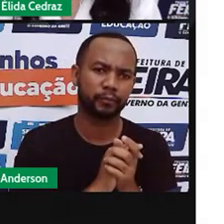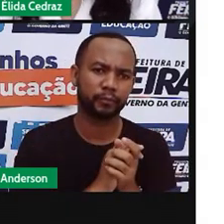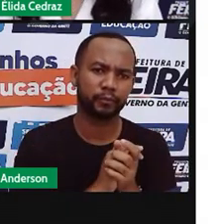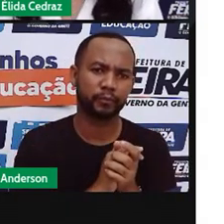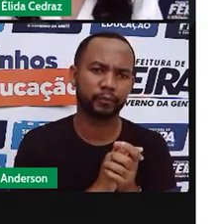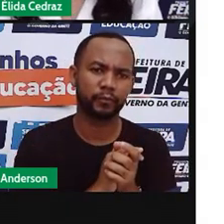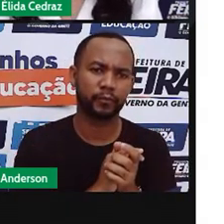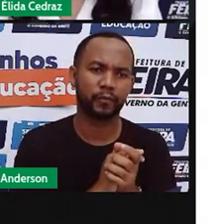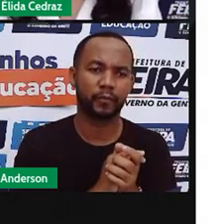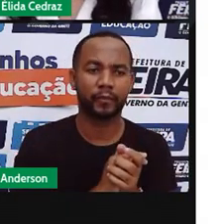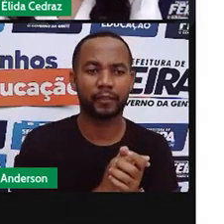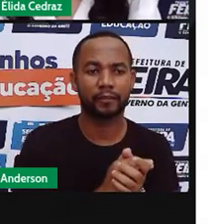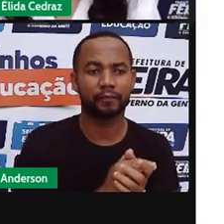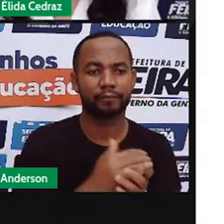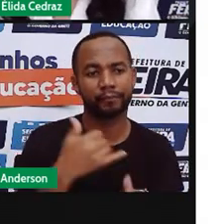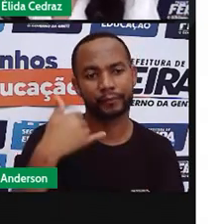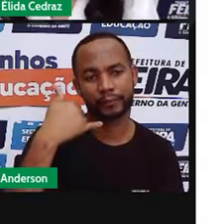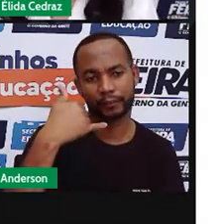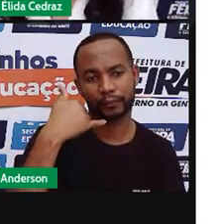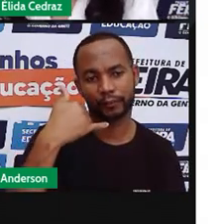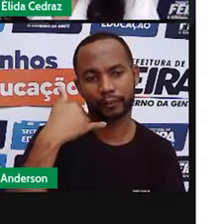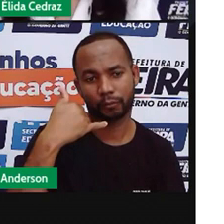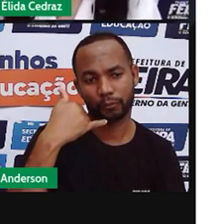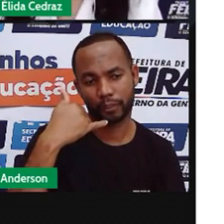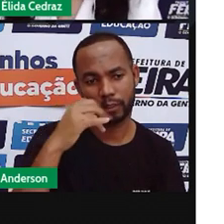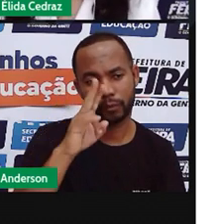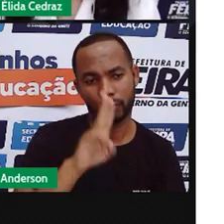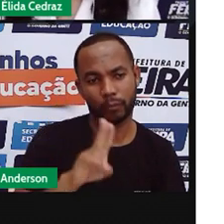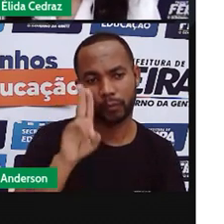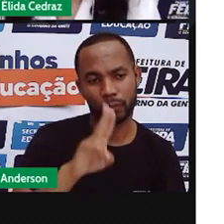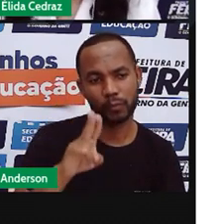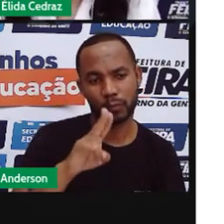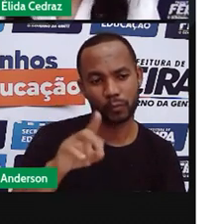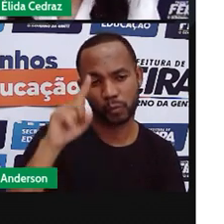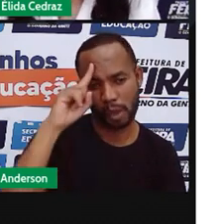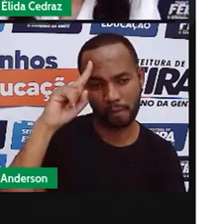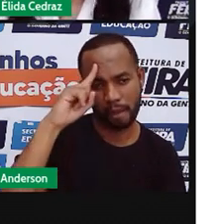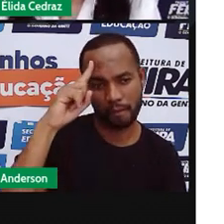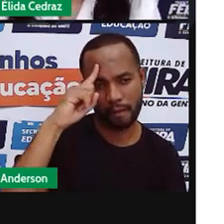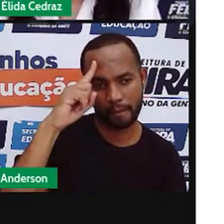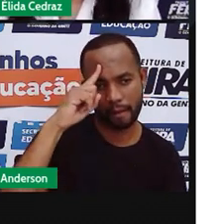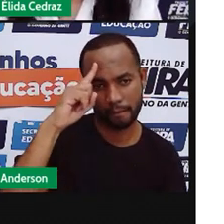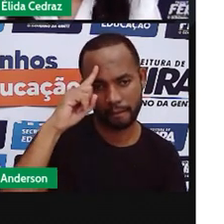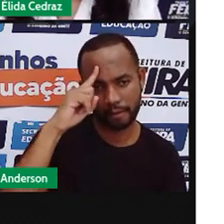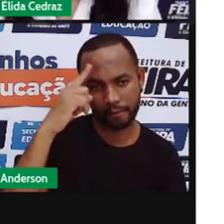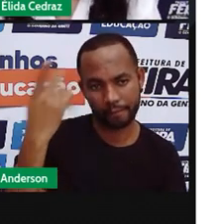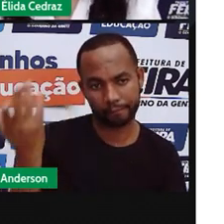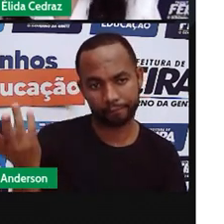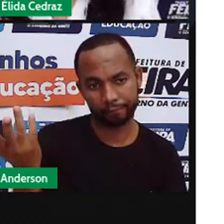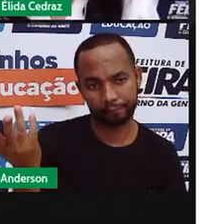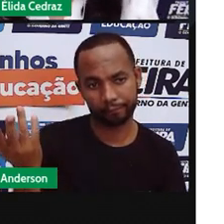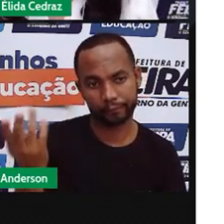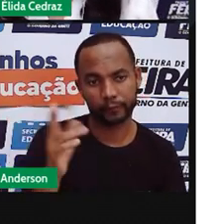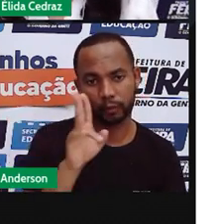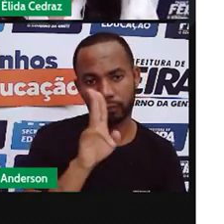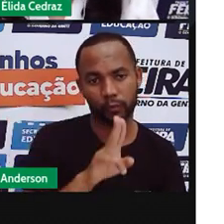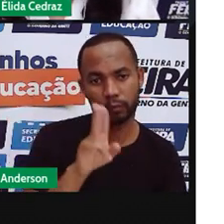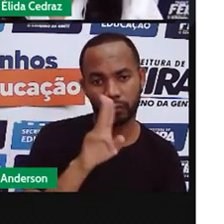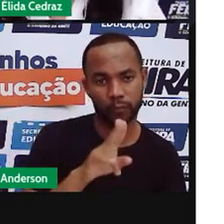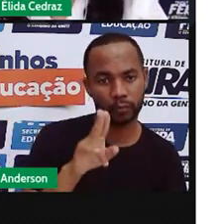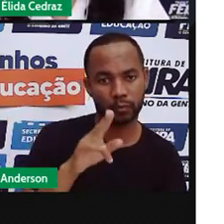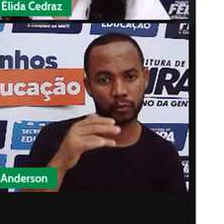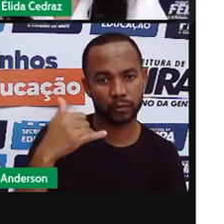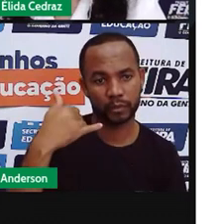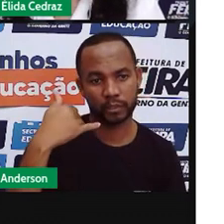O uso do celular estava prejudicando a comunicação entre eles? O uso do celular